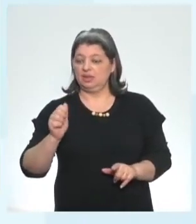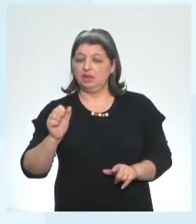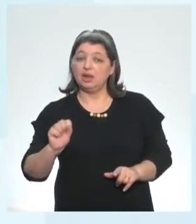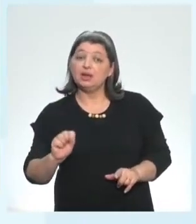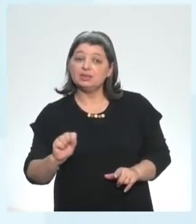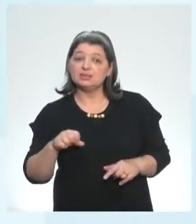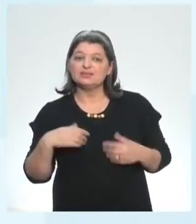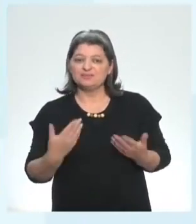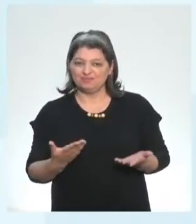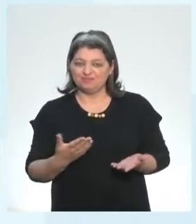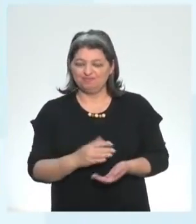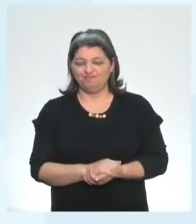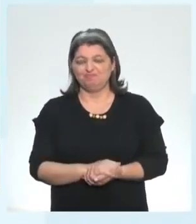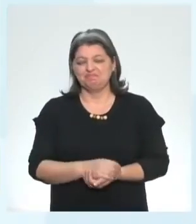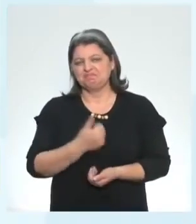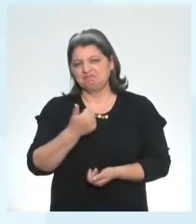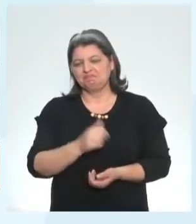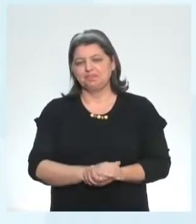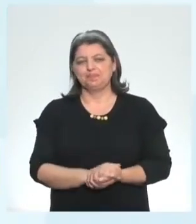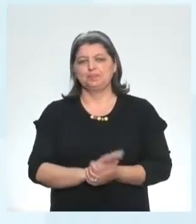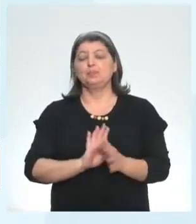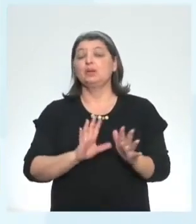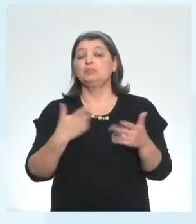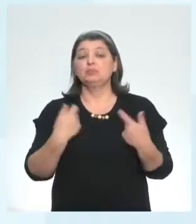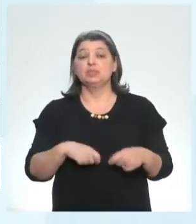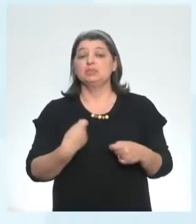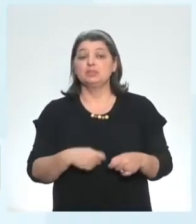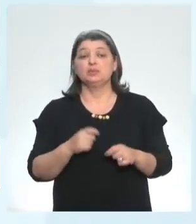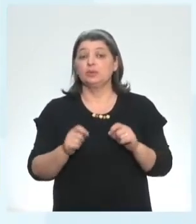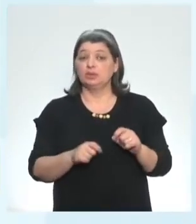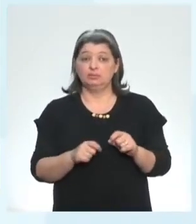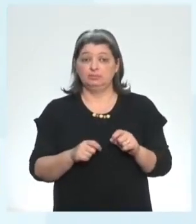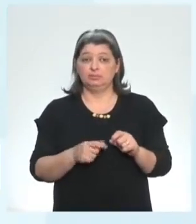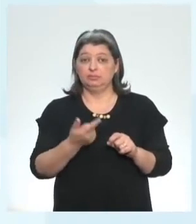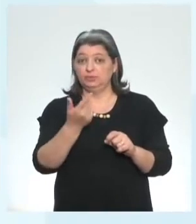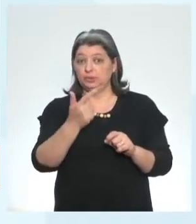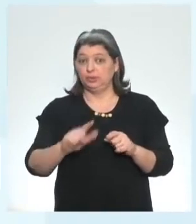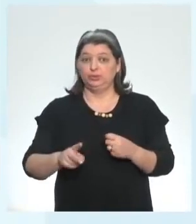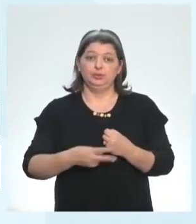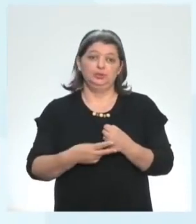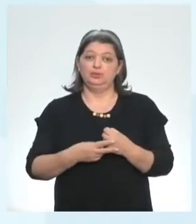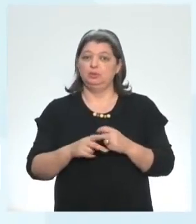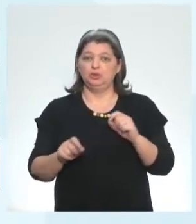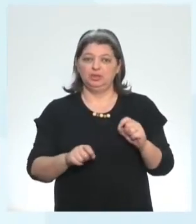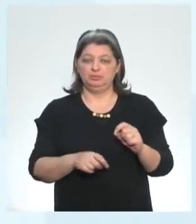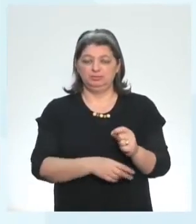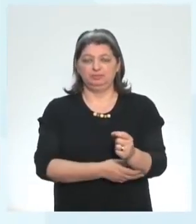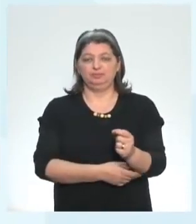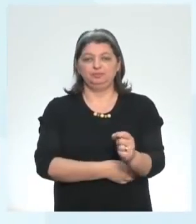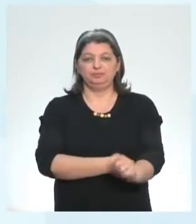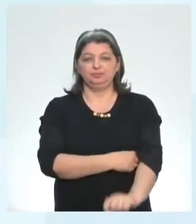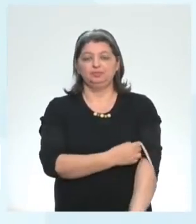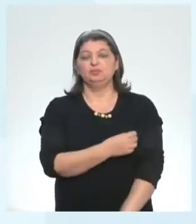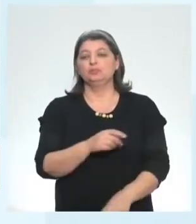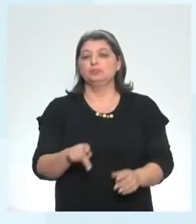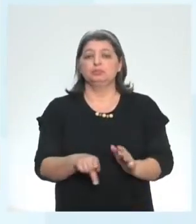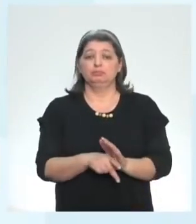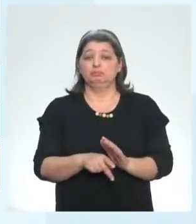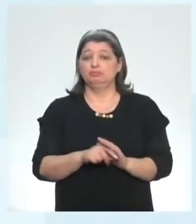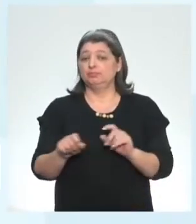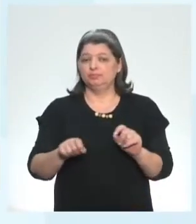aqui have, has, beleza só que daí eu preciso de um outro verbo e esse verbo vai estar no past participle